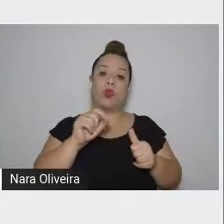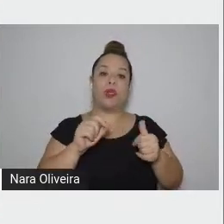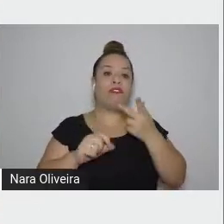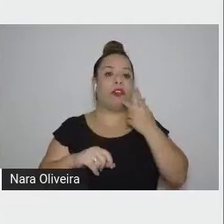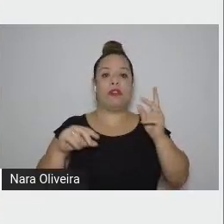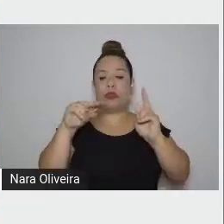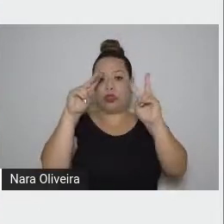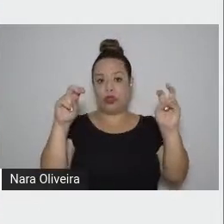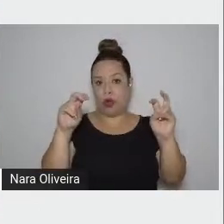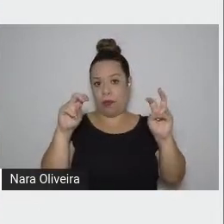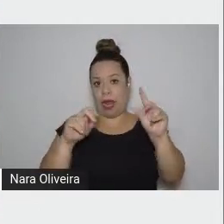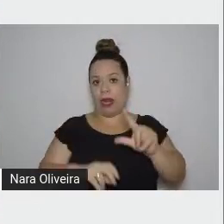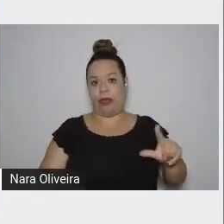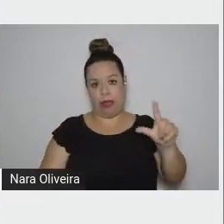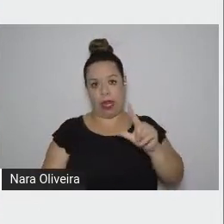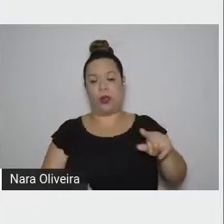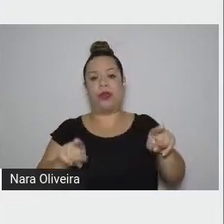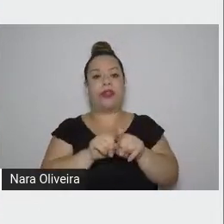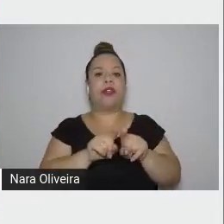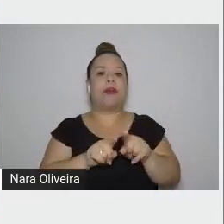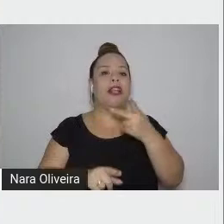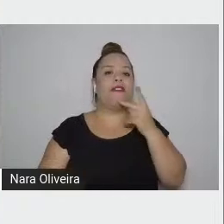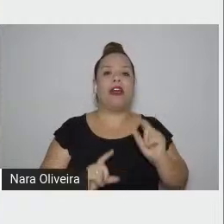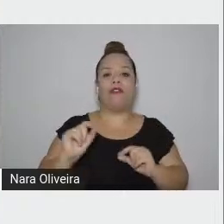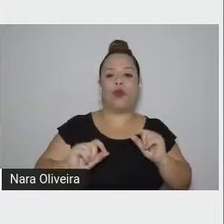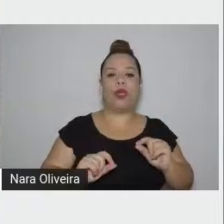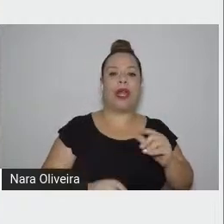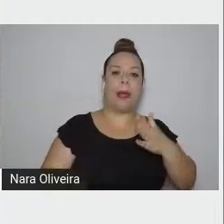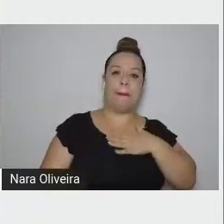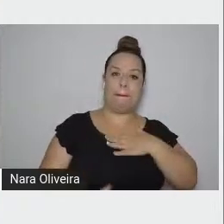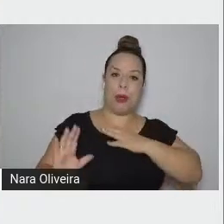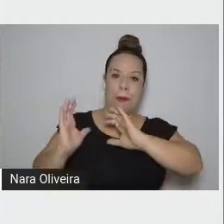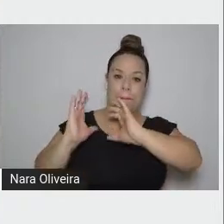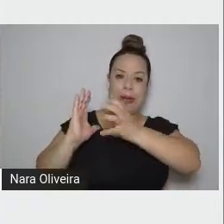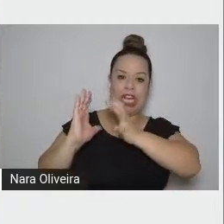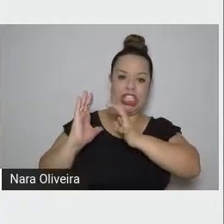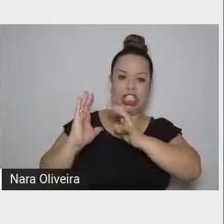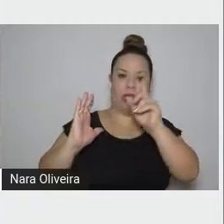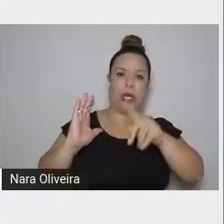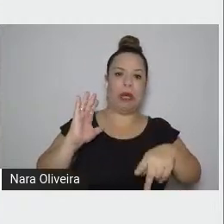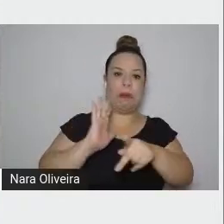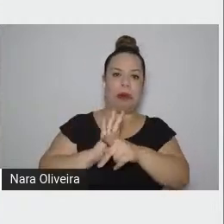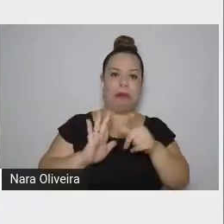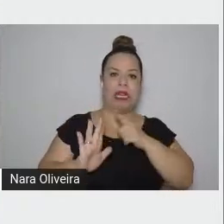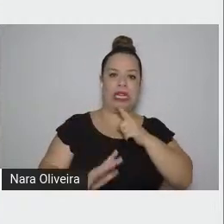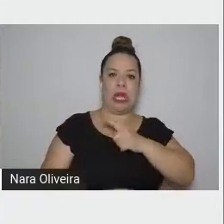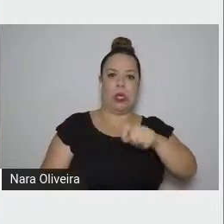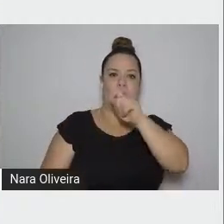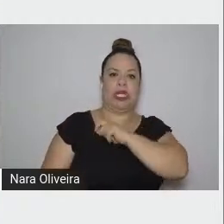literária. Ele dizia meu partido não é autoridade em matéria literária.